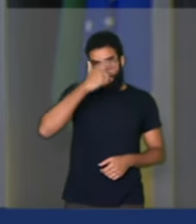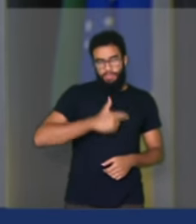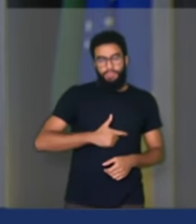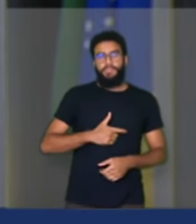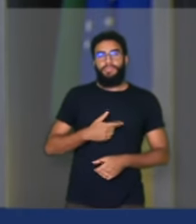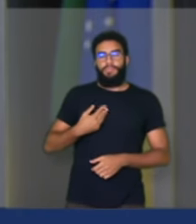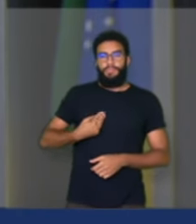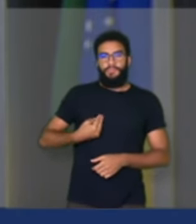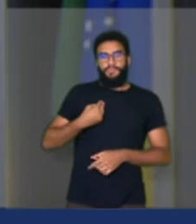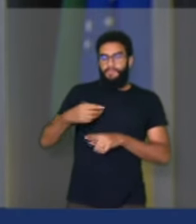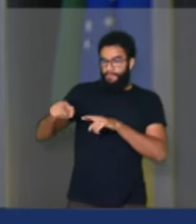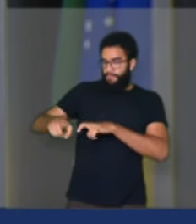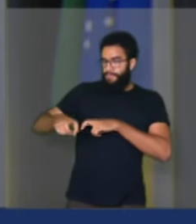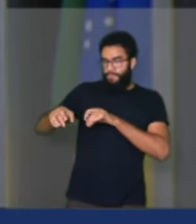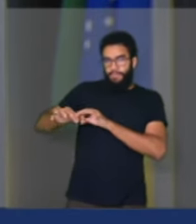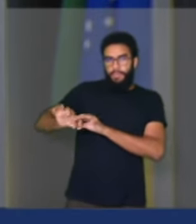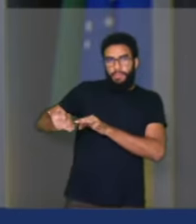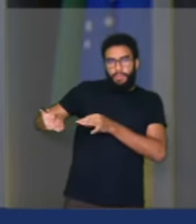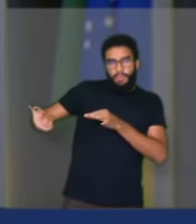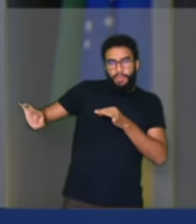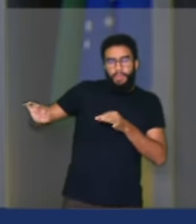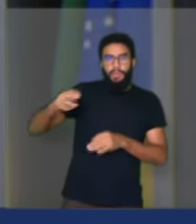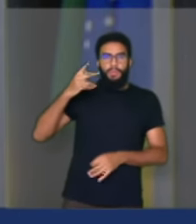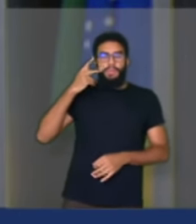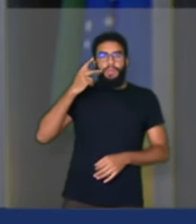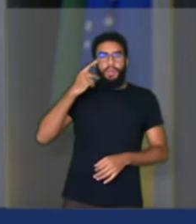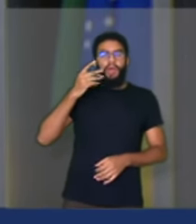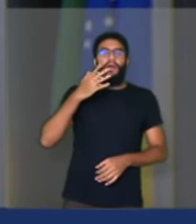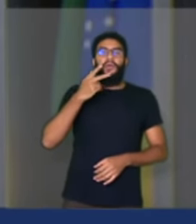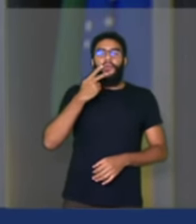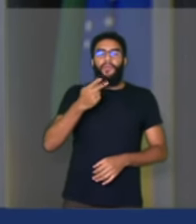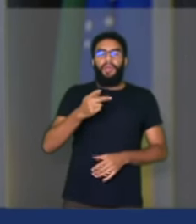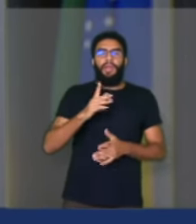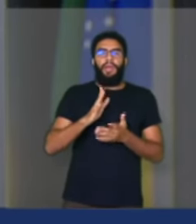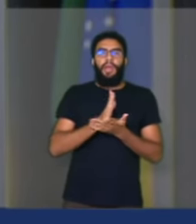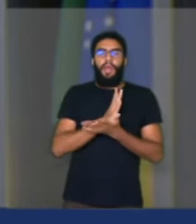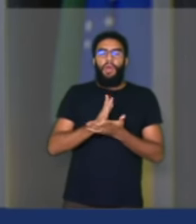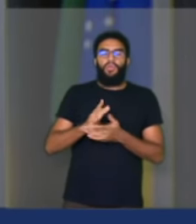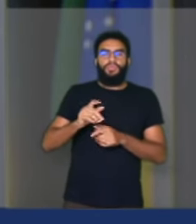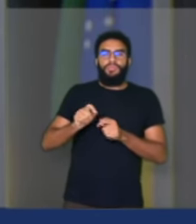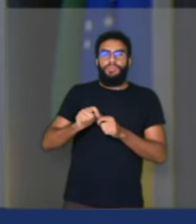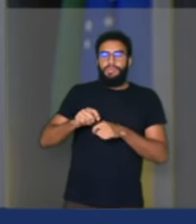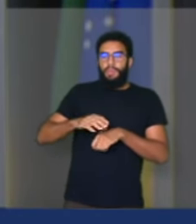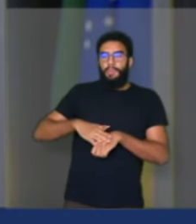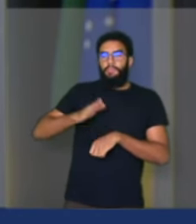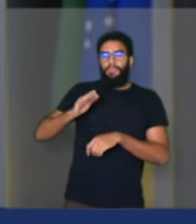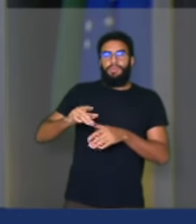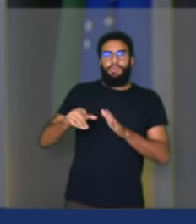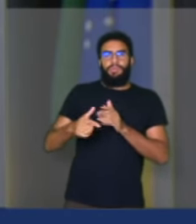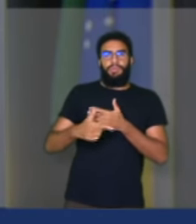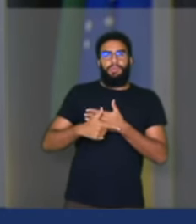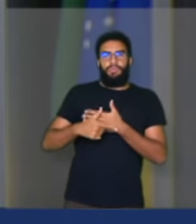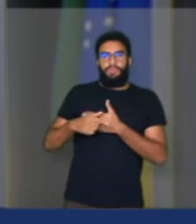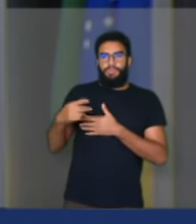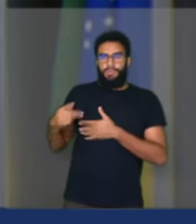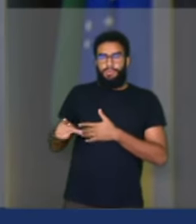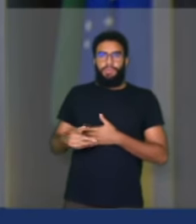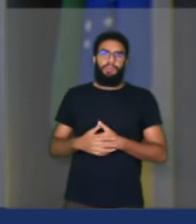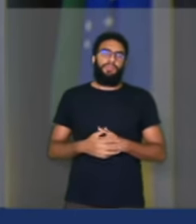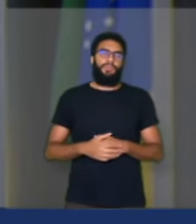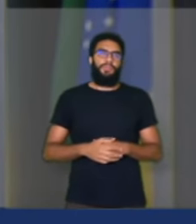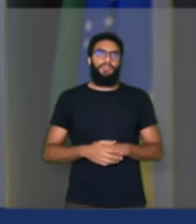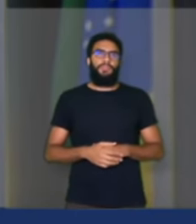Ceará, sei que muitos deles fazem até mais do que a sua função, do que o seu papel. Muitas vezes, em